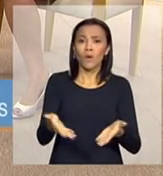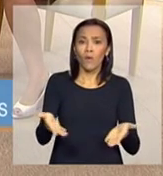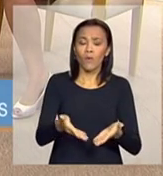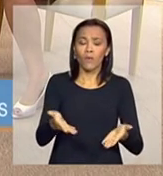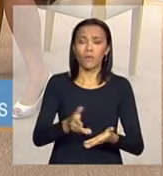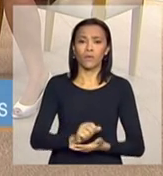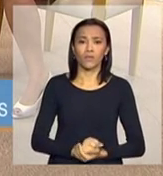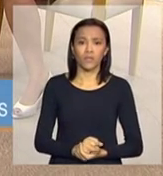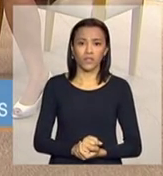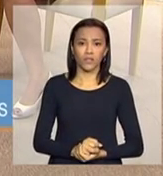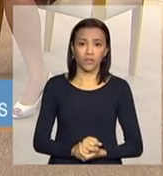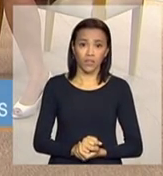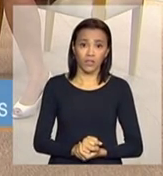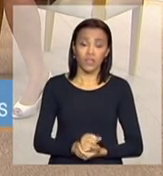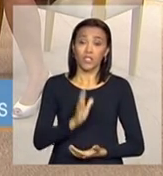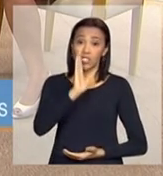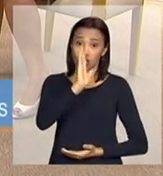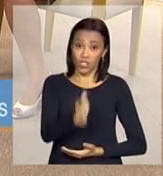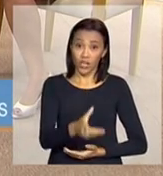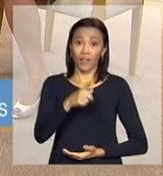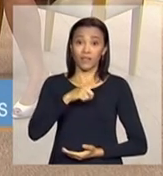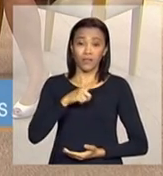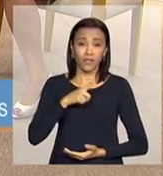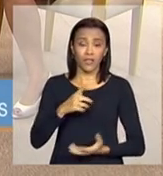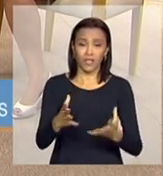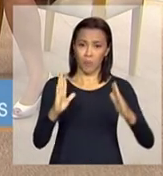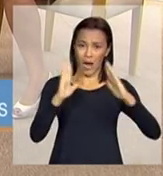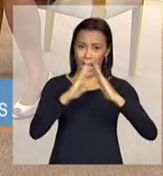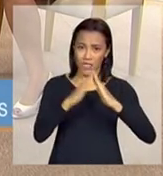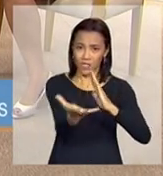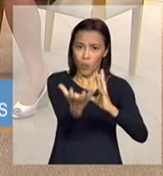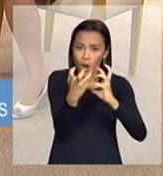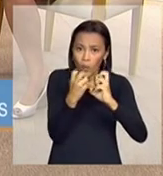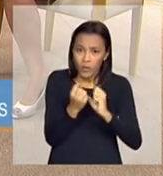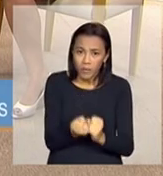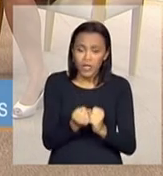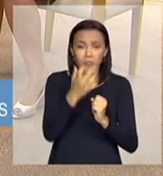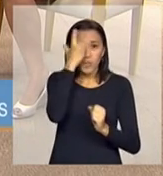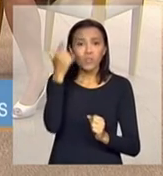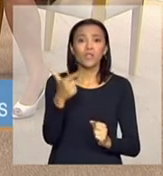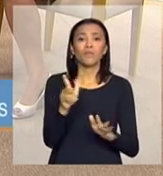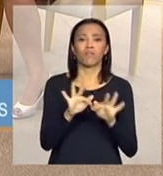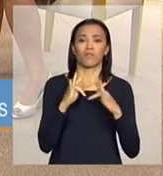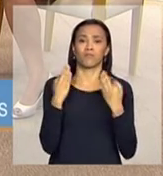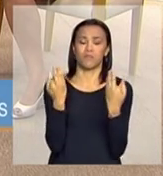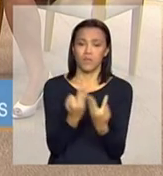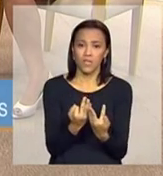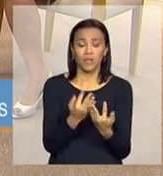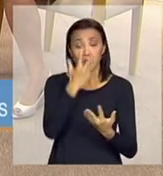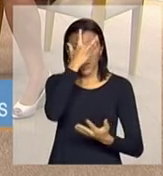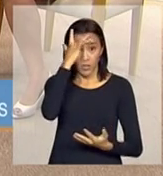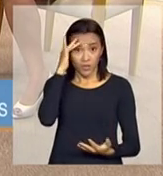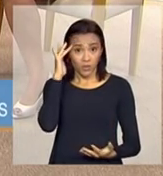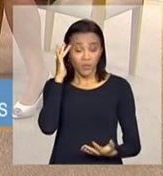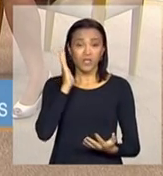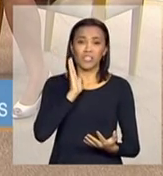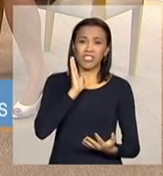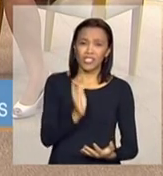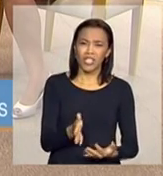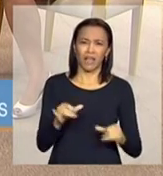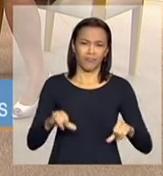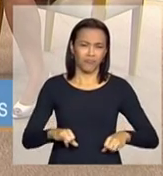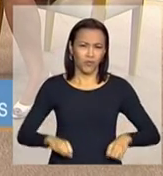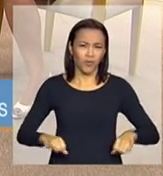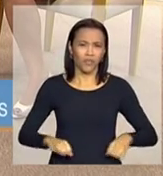institucionalizadas em grandes abrigos, pessoas que não têm família, pessoas que muitas vezes passaram por situação de